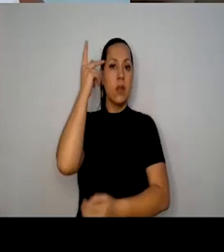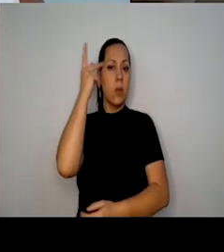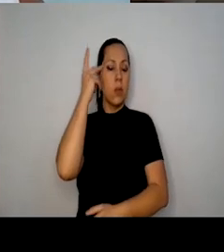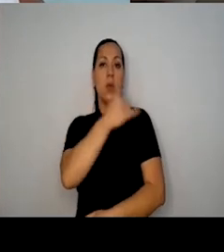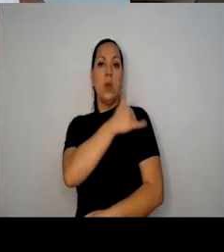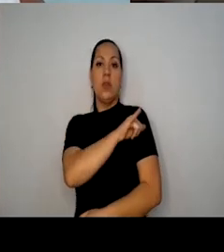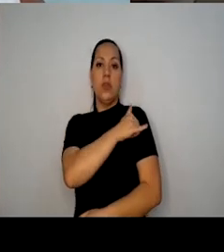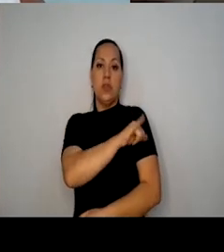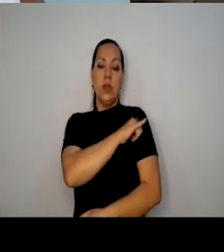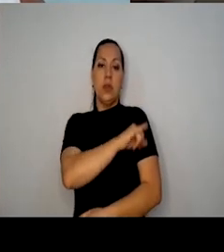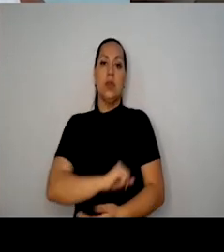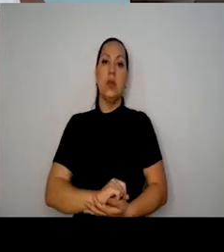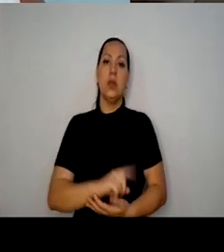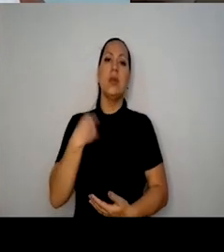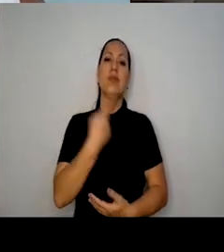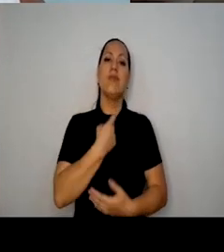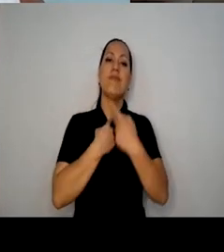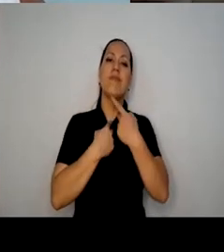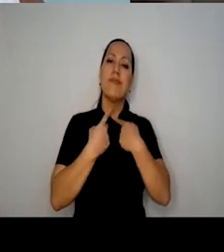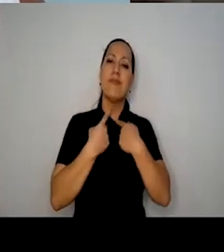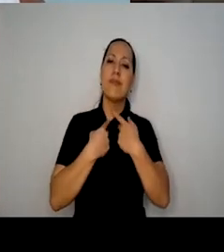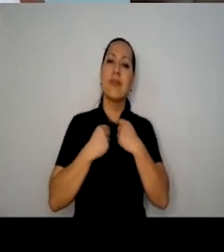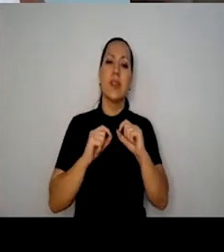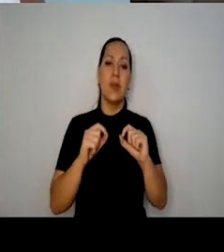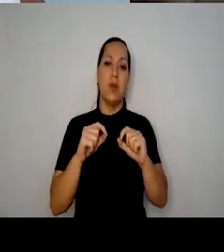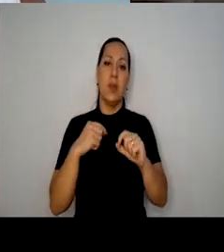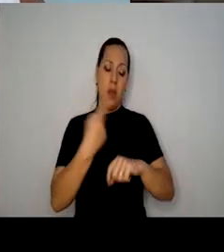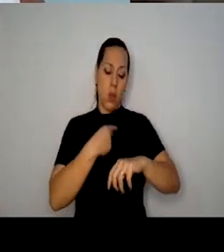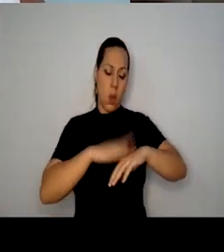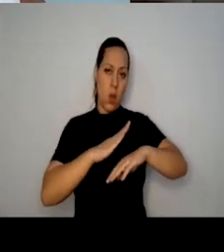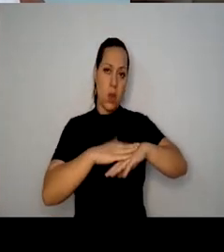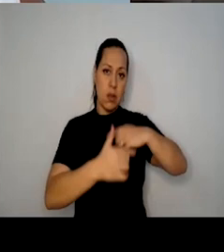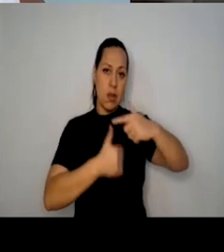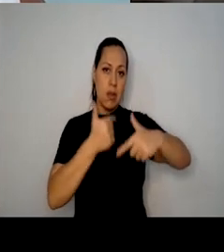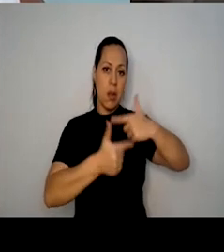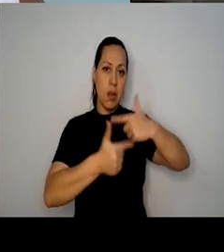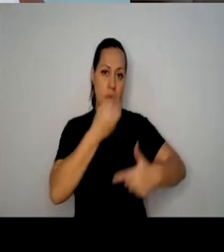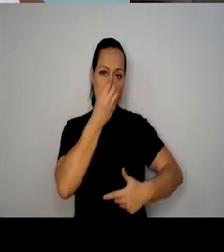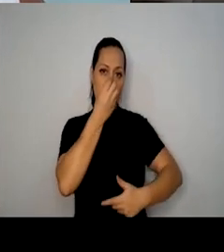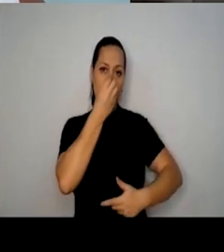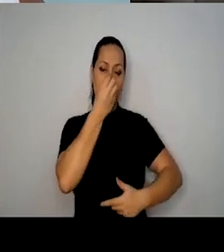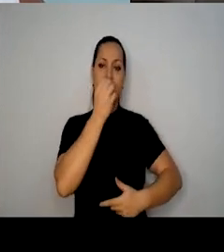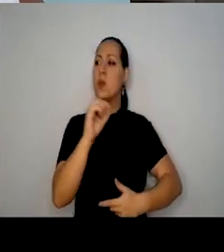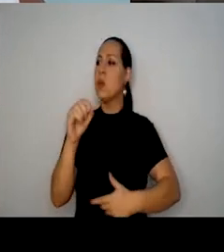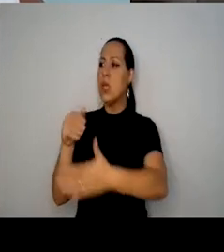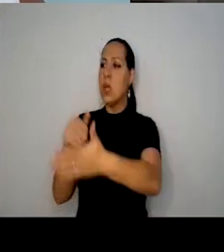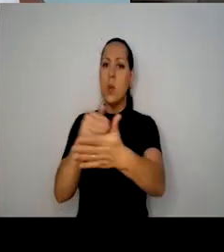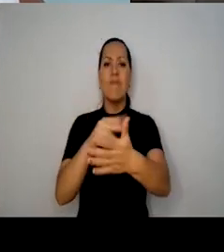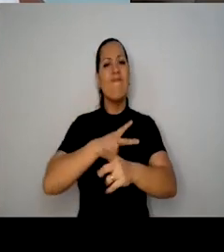e o nosso desejo é que o nosso trabalho vença todos os obstáculos,